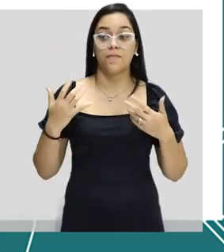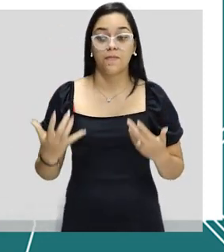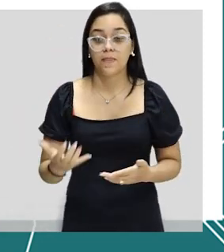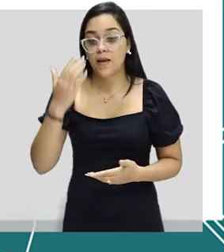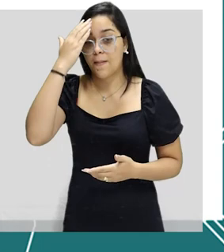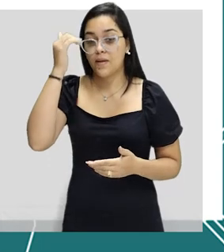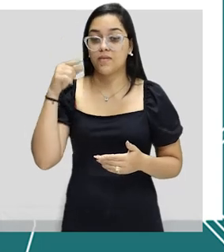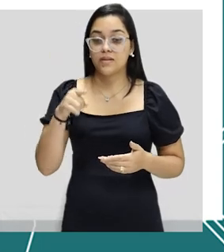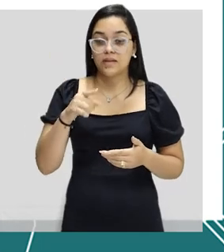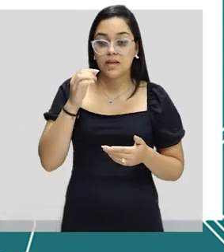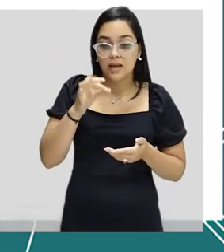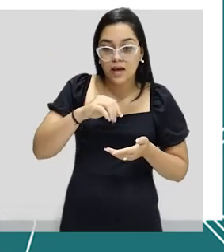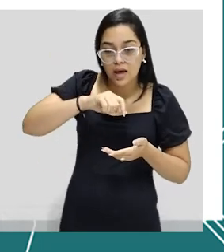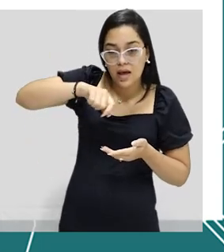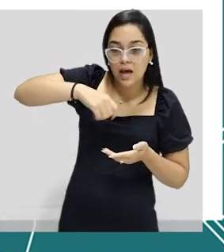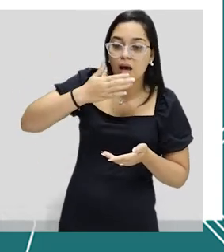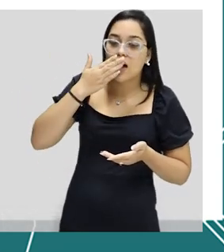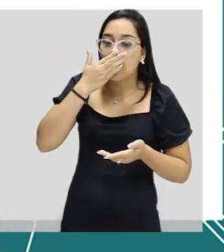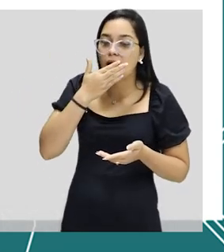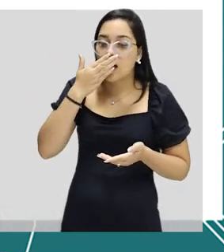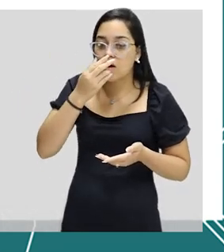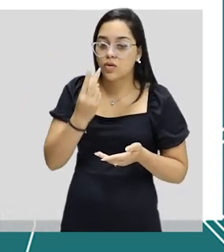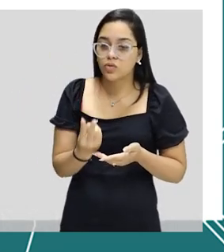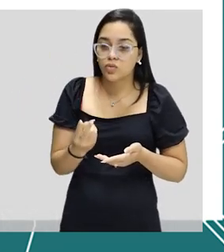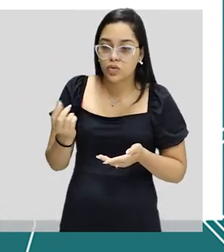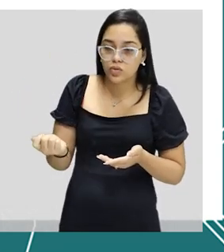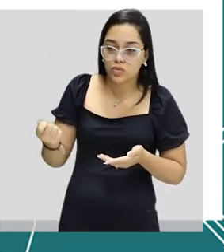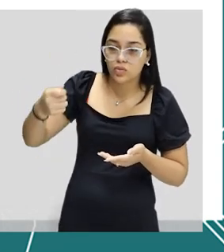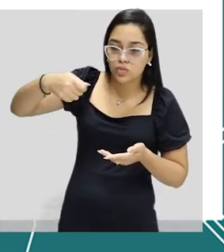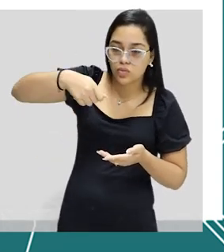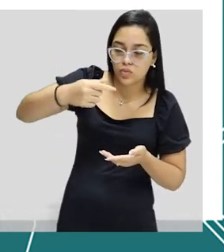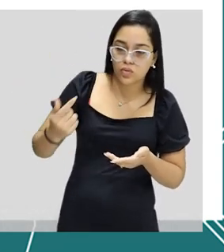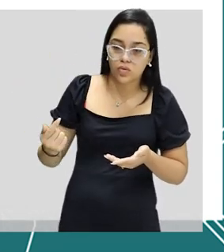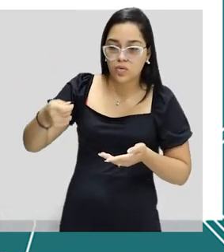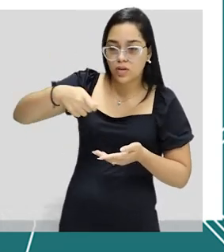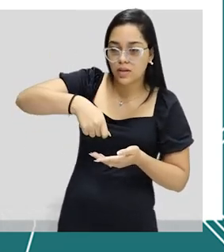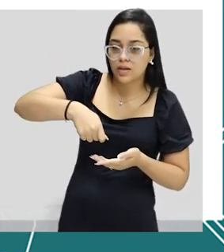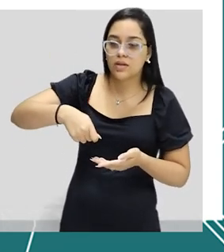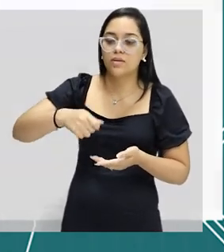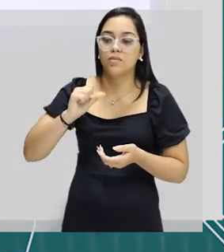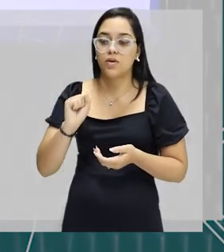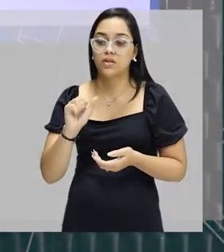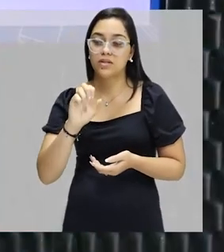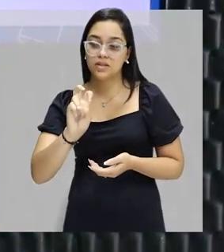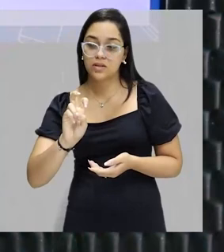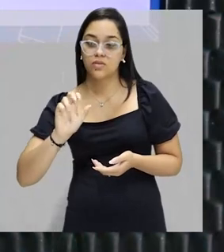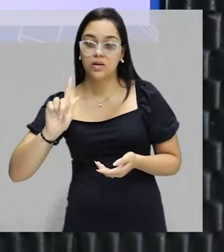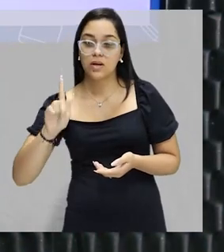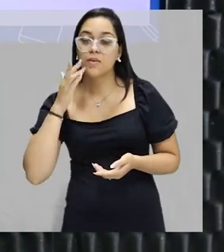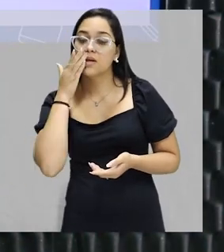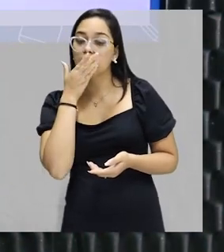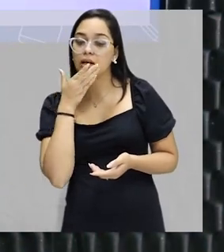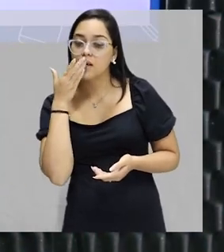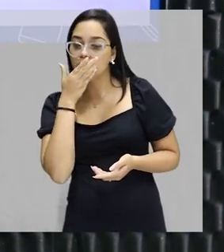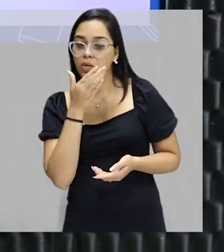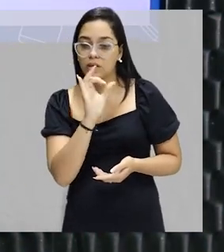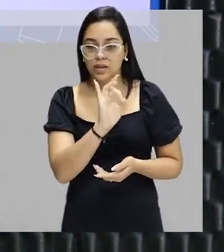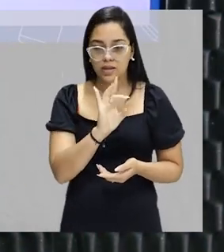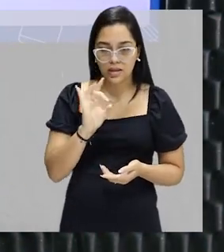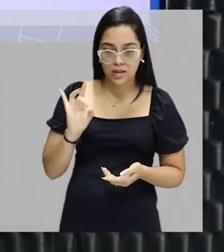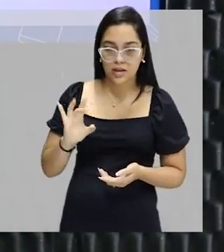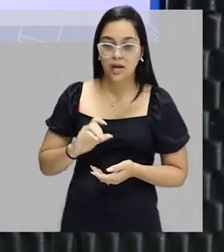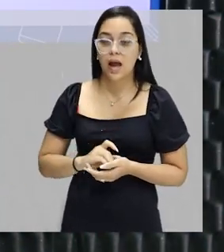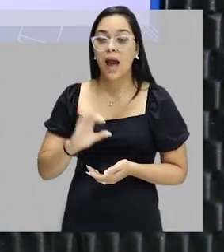Considerando que você adoça essa mistura com duas colheres de chá, contendo 5 gramas de